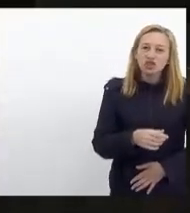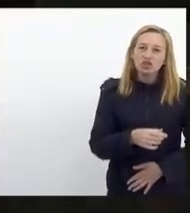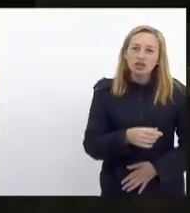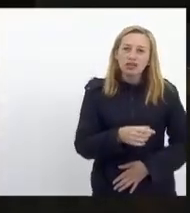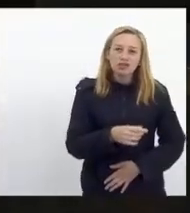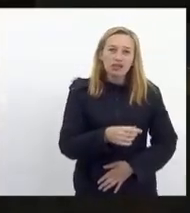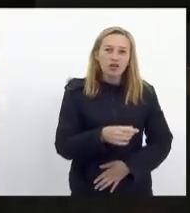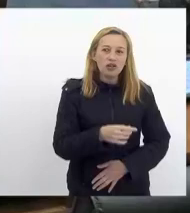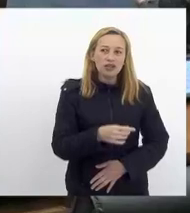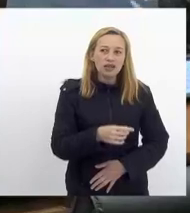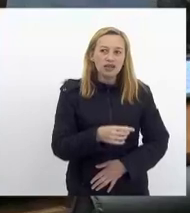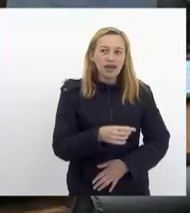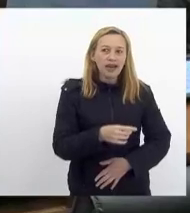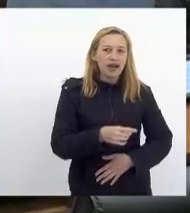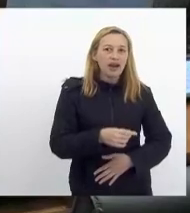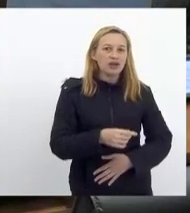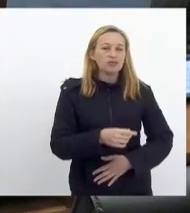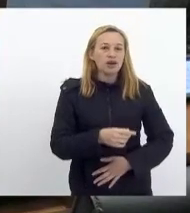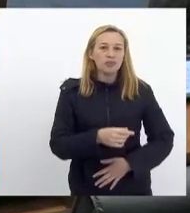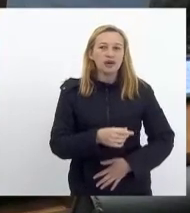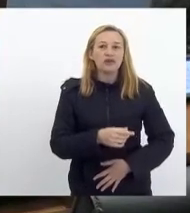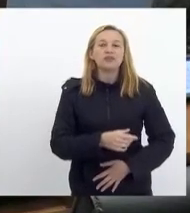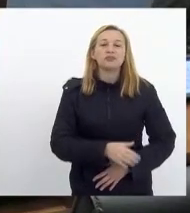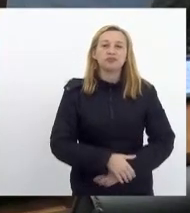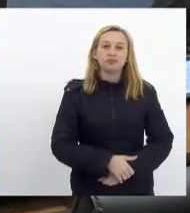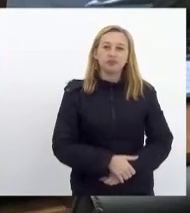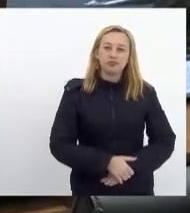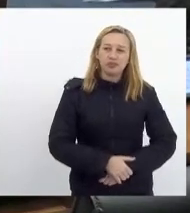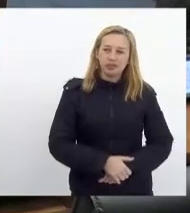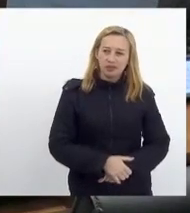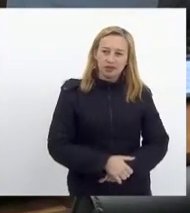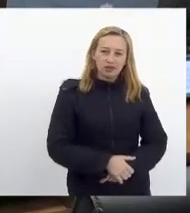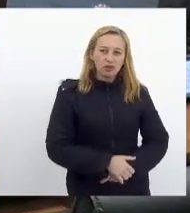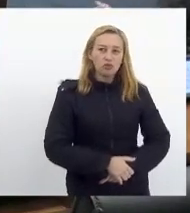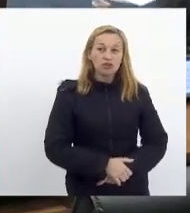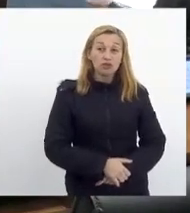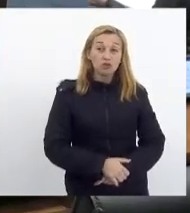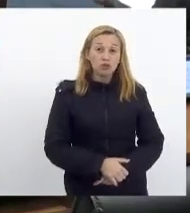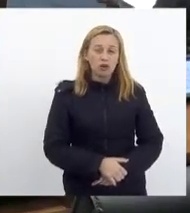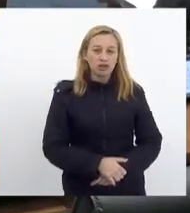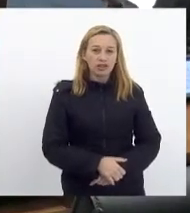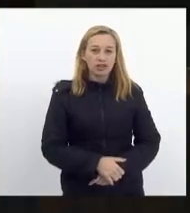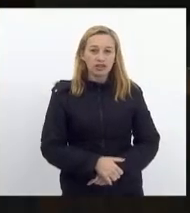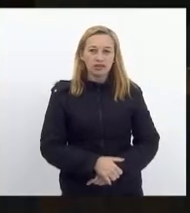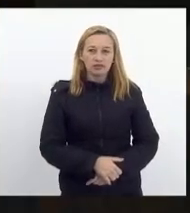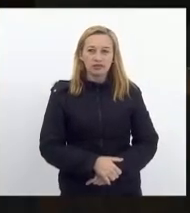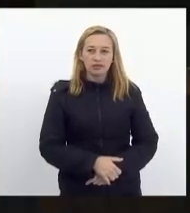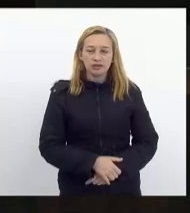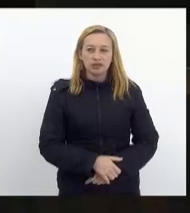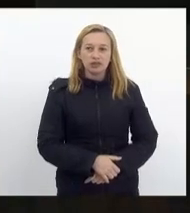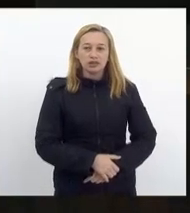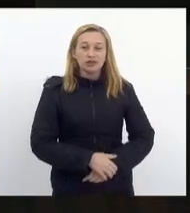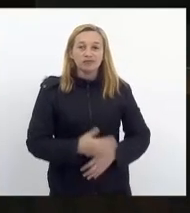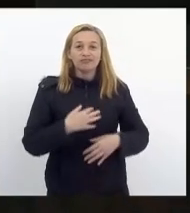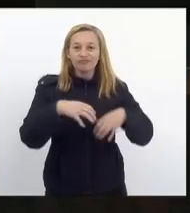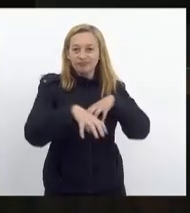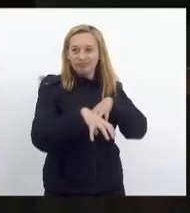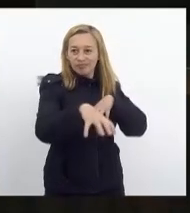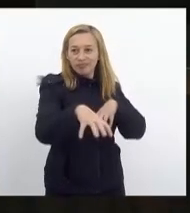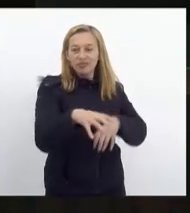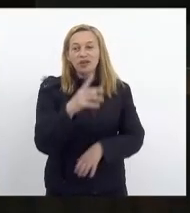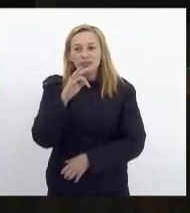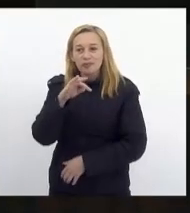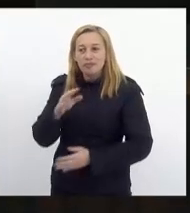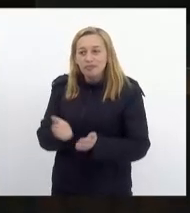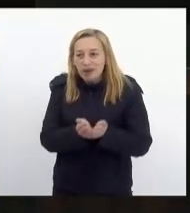Aos que estão aqui no plenário, os que estão pelo sistema, o remoto, Bebeto, boa